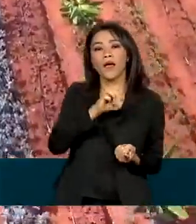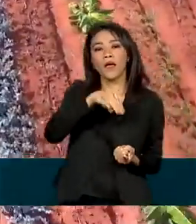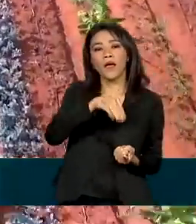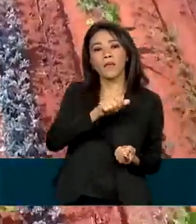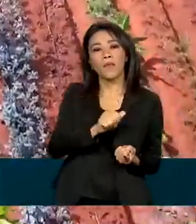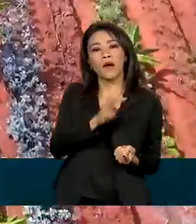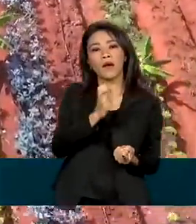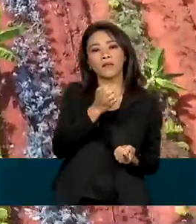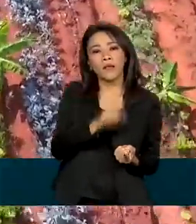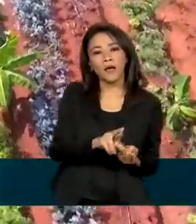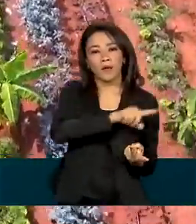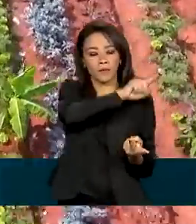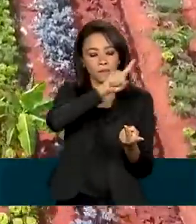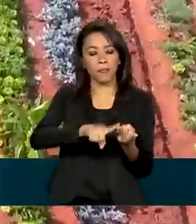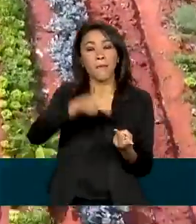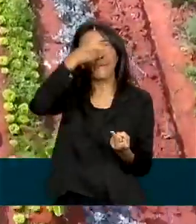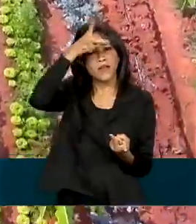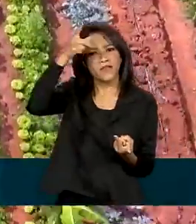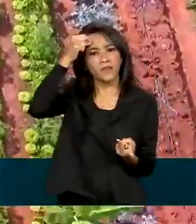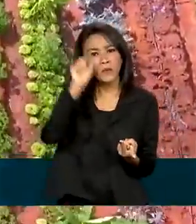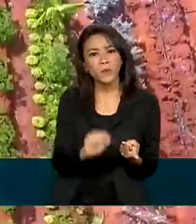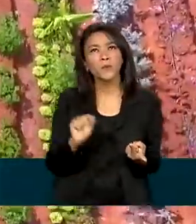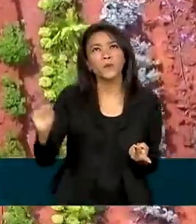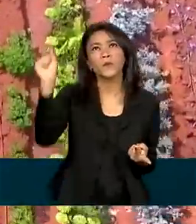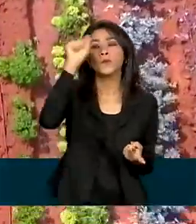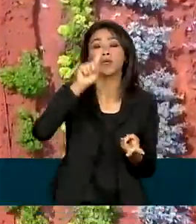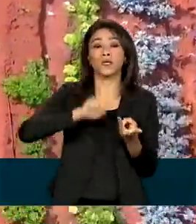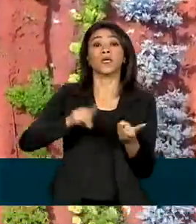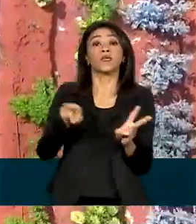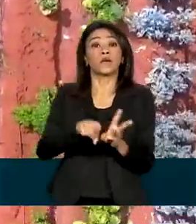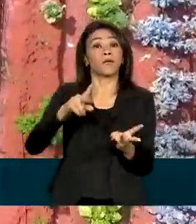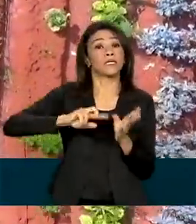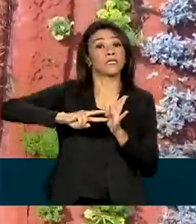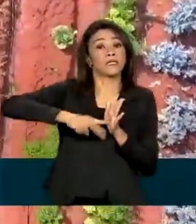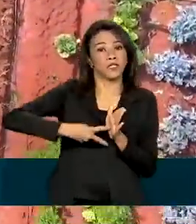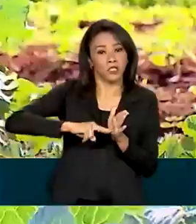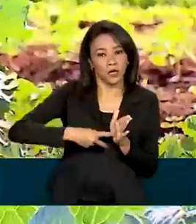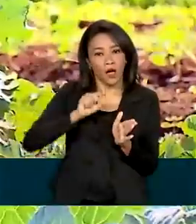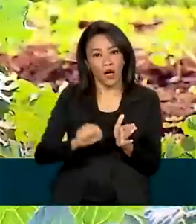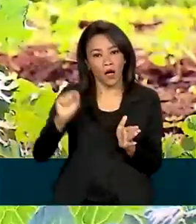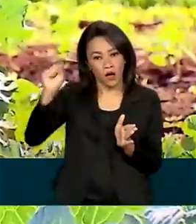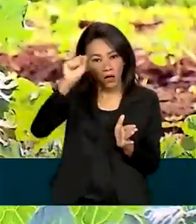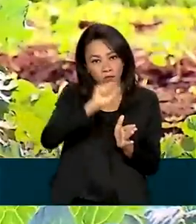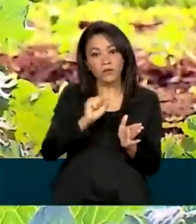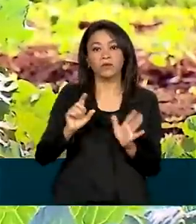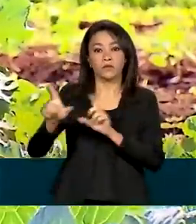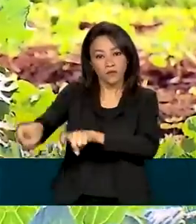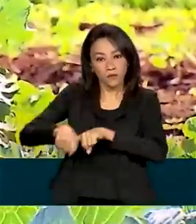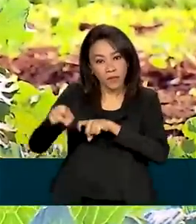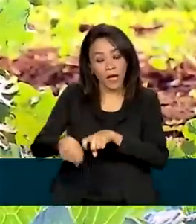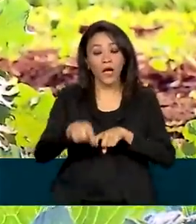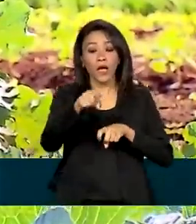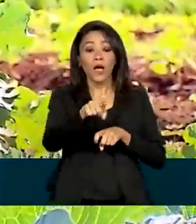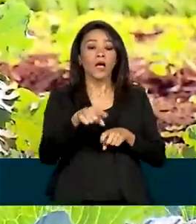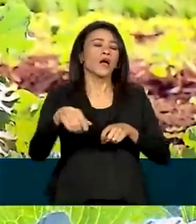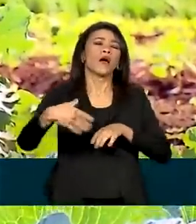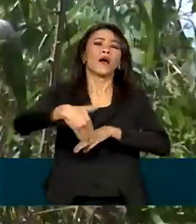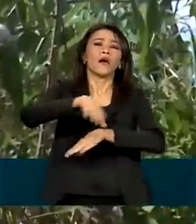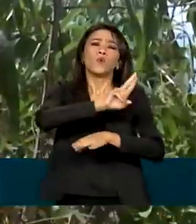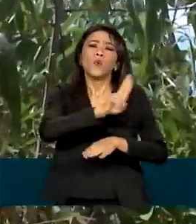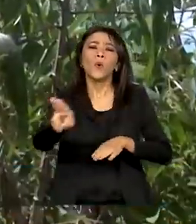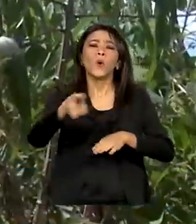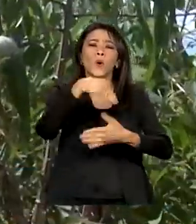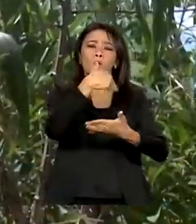as prefeituras municipais e também os sindicatos representativos da agricultura familiar. A lista com os endereços e outras